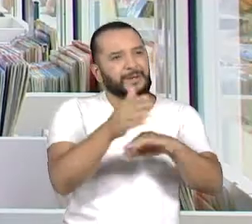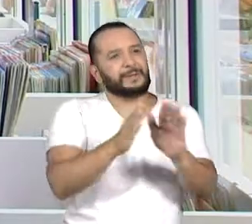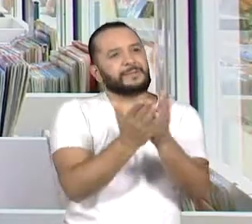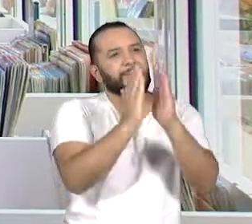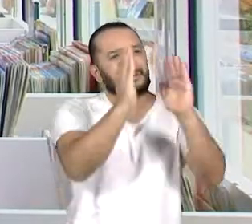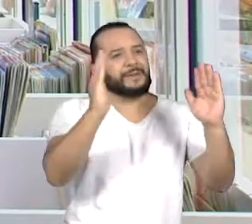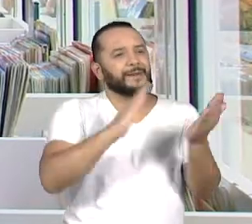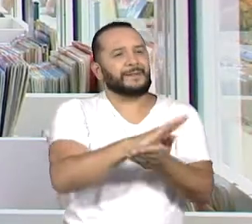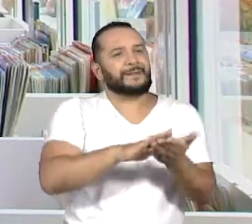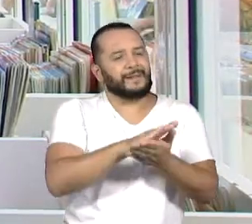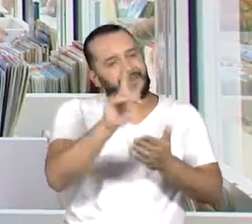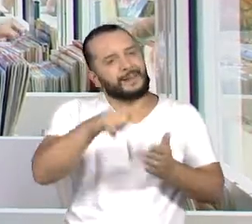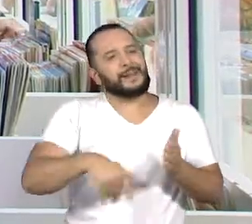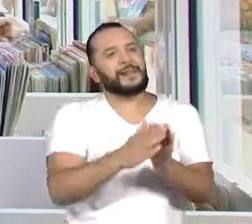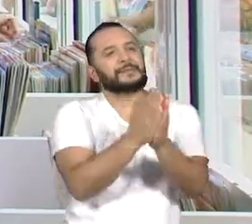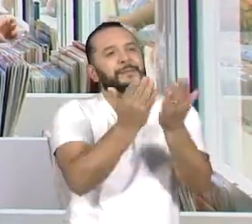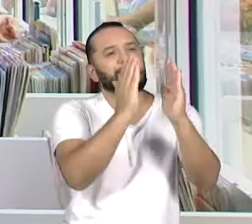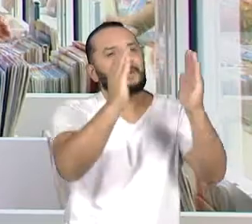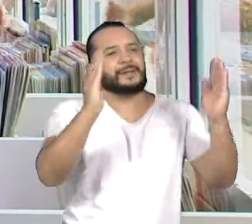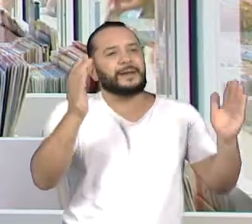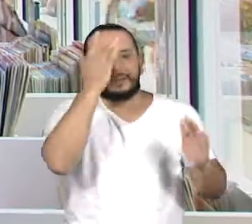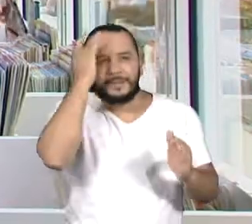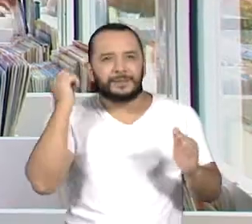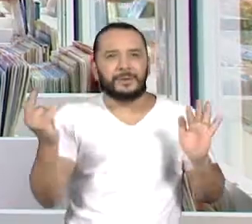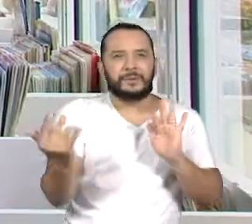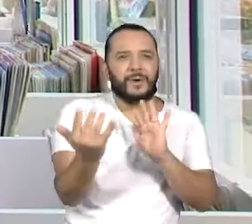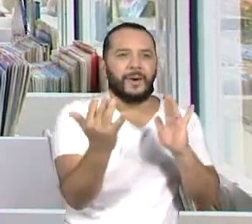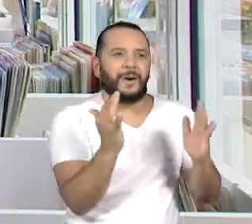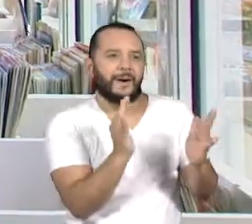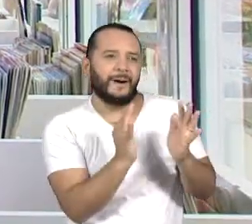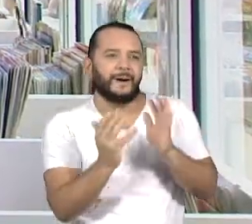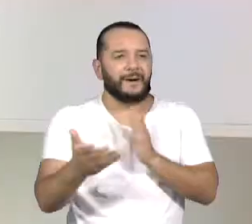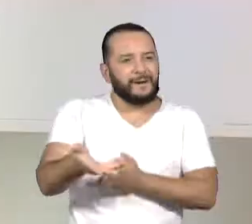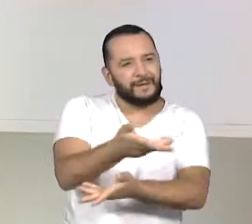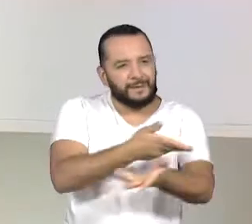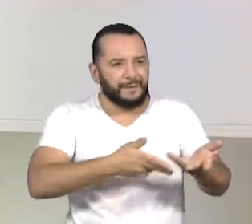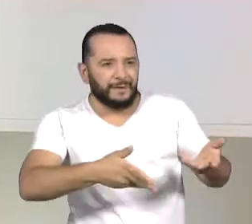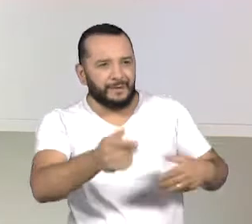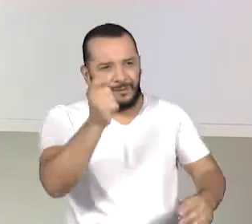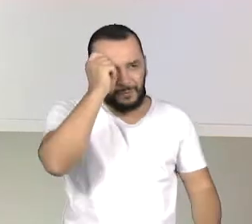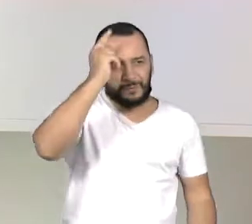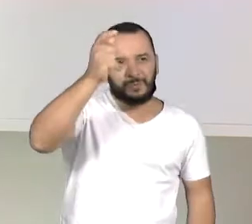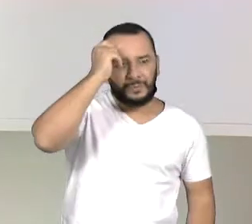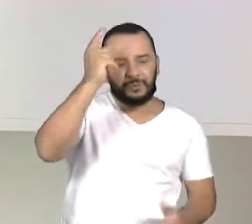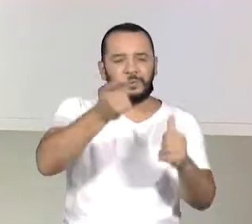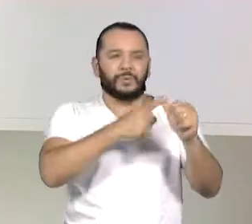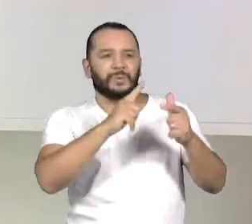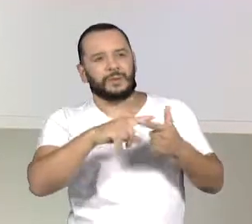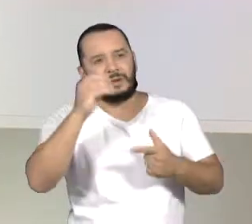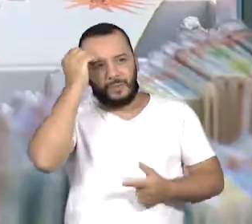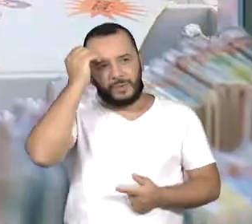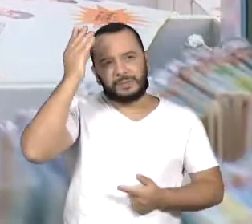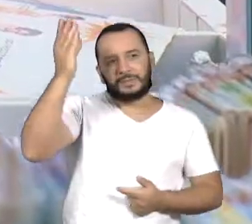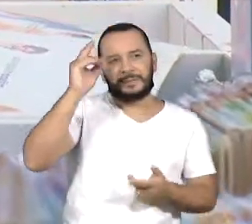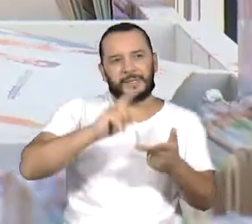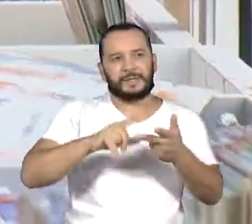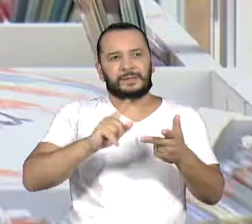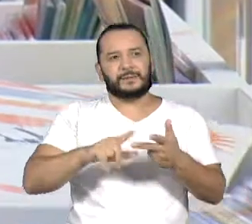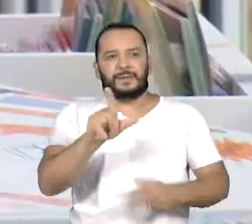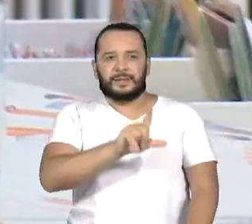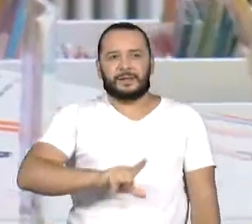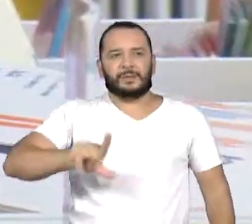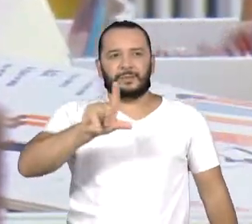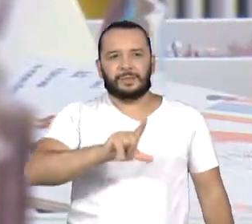uma biblioteca para aproximar as pessoas do universo da cultura, do conhecimento e da literatura.